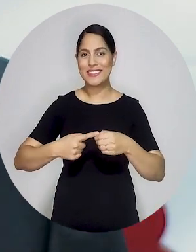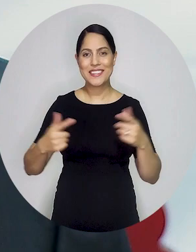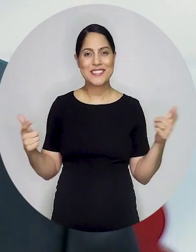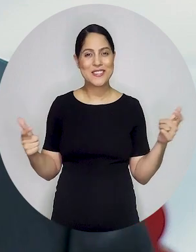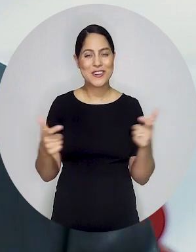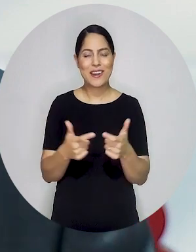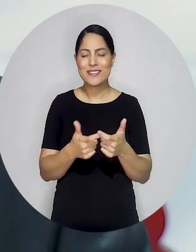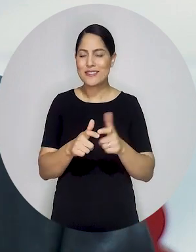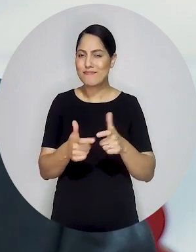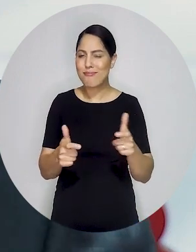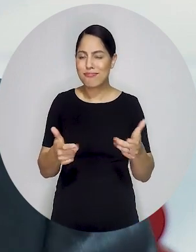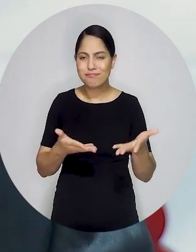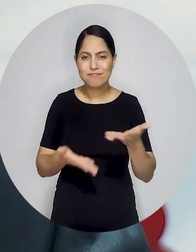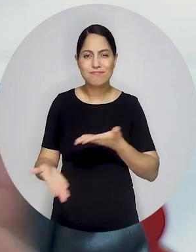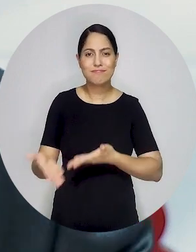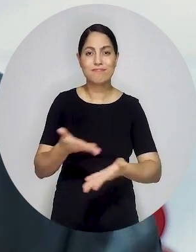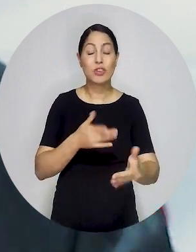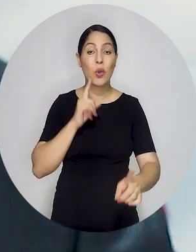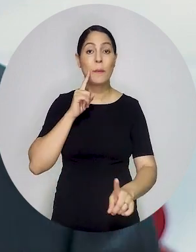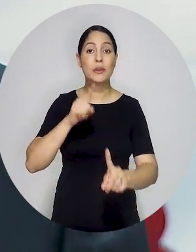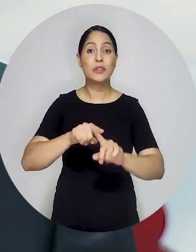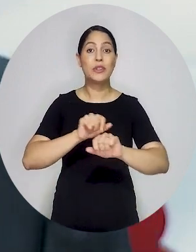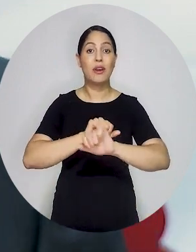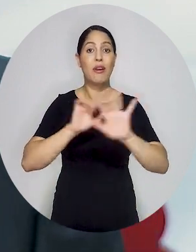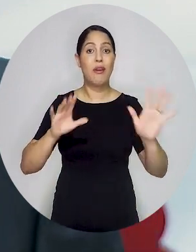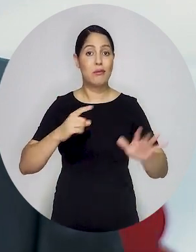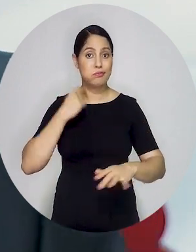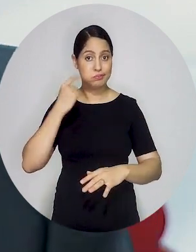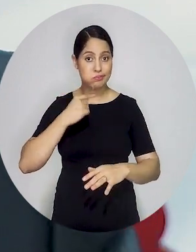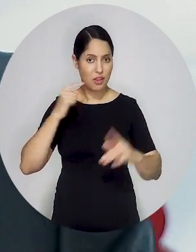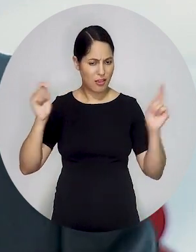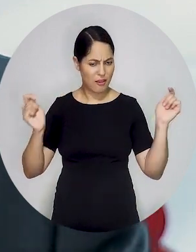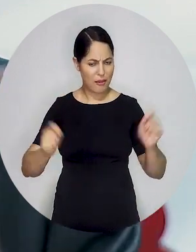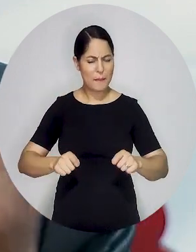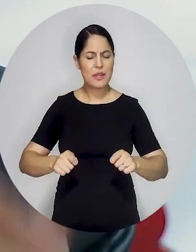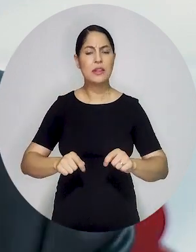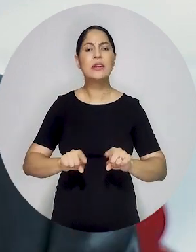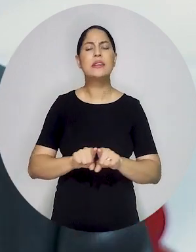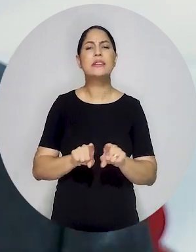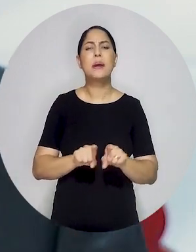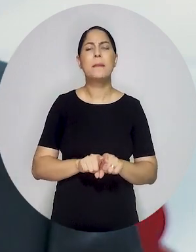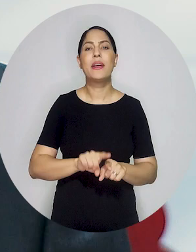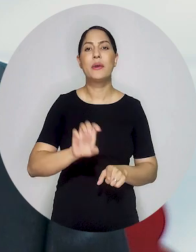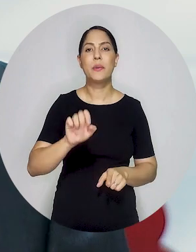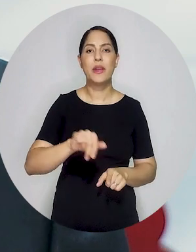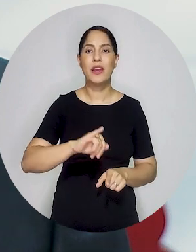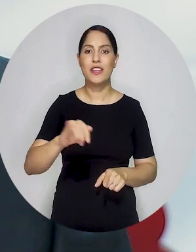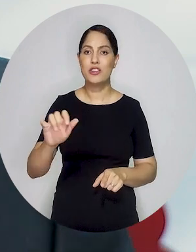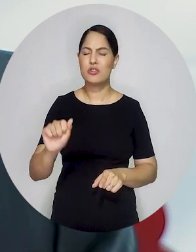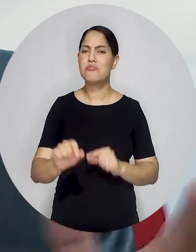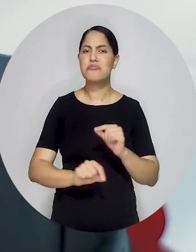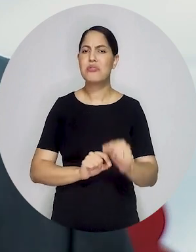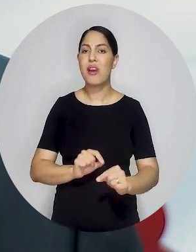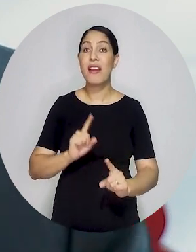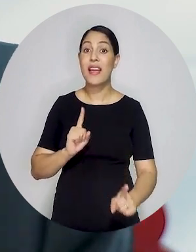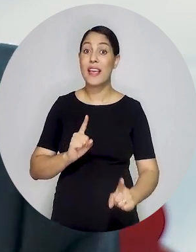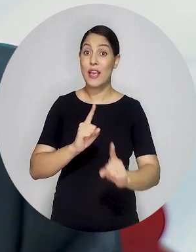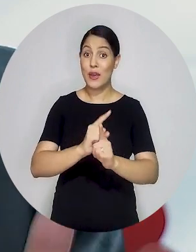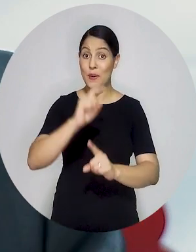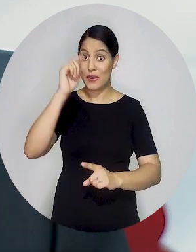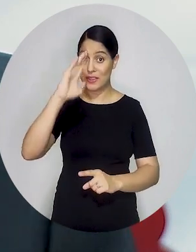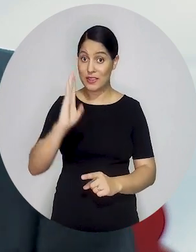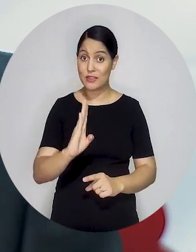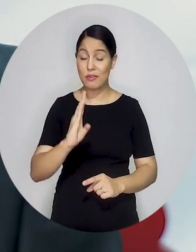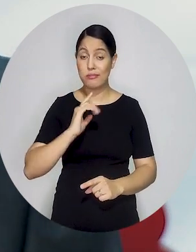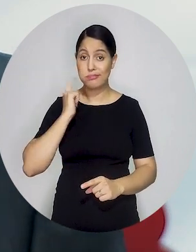dos nossos escritórios compartilhados no grande projeto de interiorização, levar capacitação aos jovens advogados e o ENJA, ou